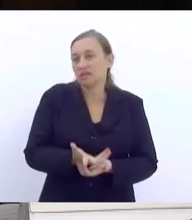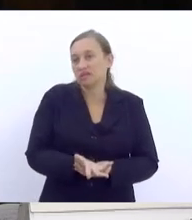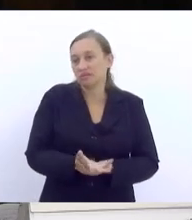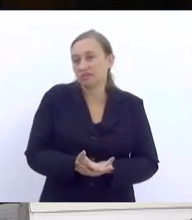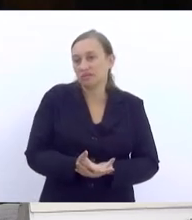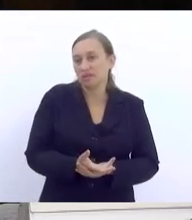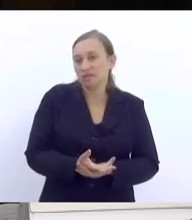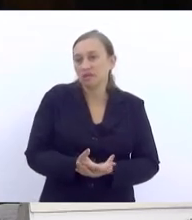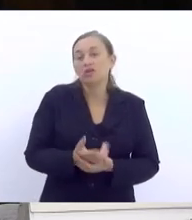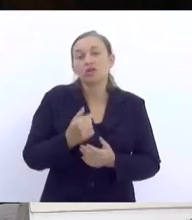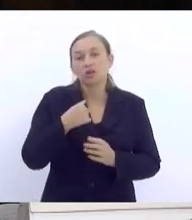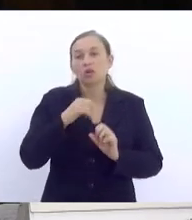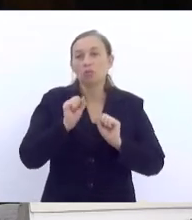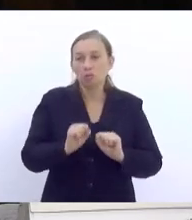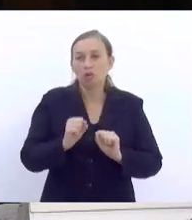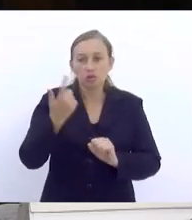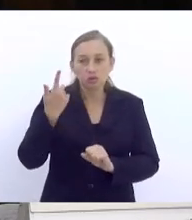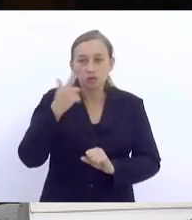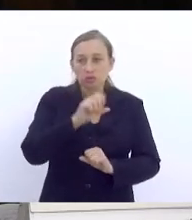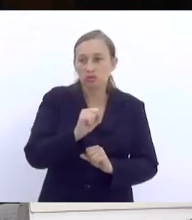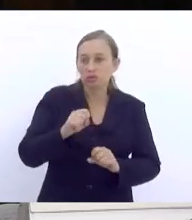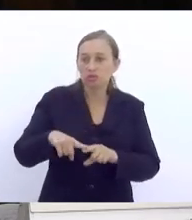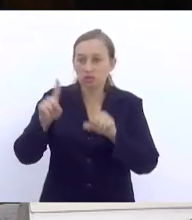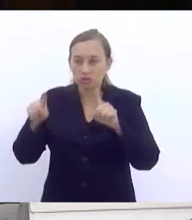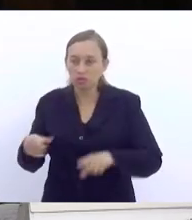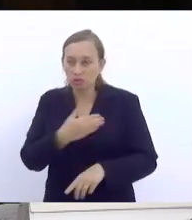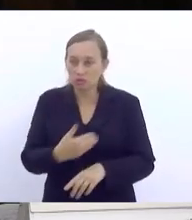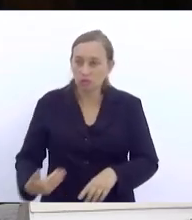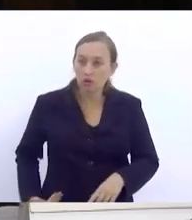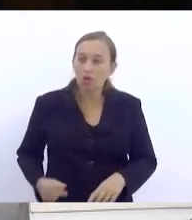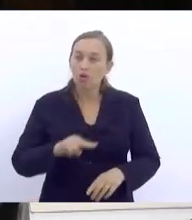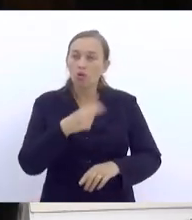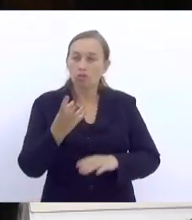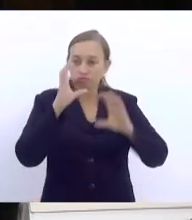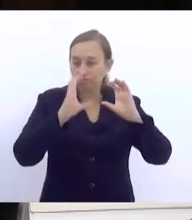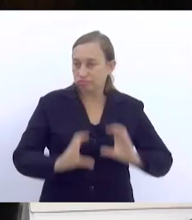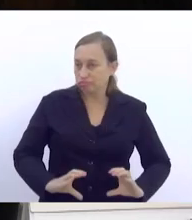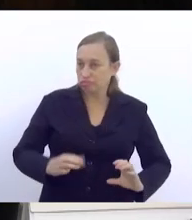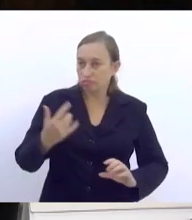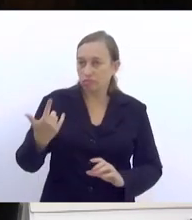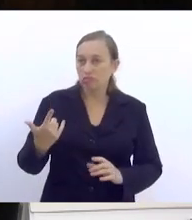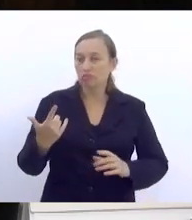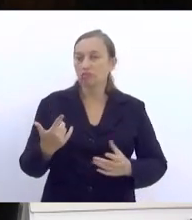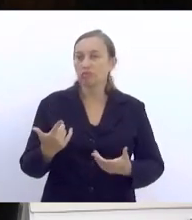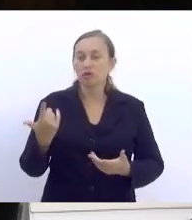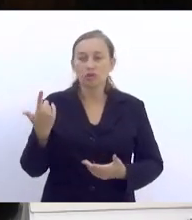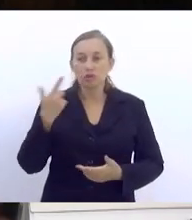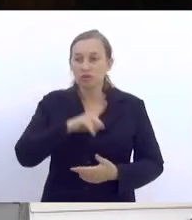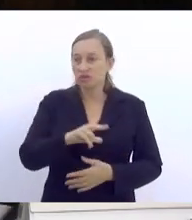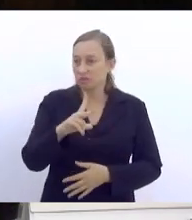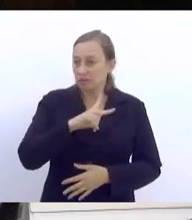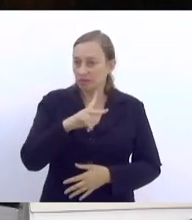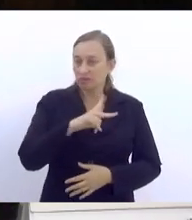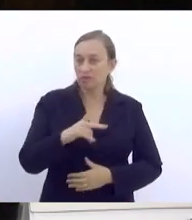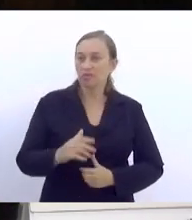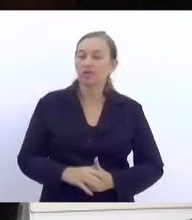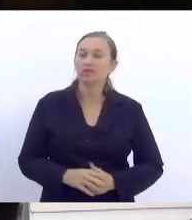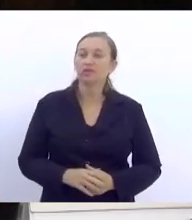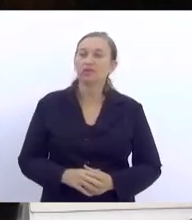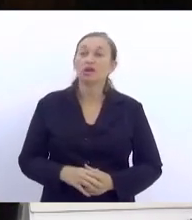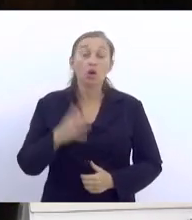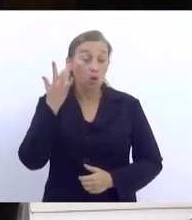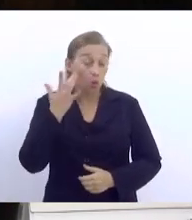àquilo que eu posso conseguir como servidor público ou como cidadão conquistar individualmente. Então, eu acho